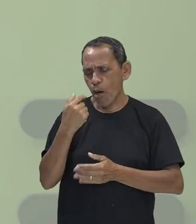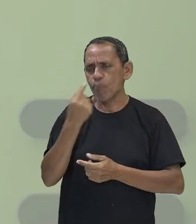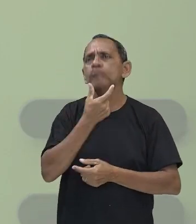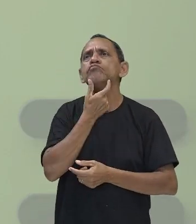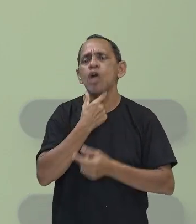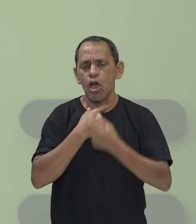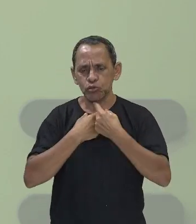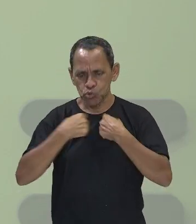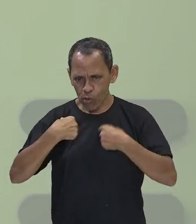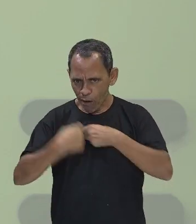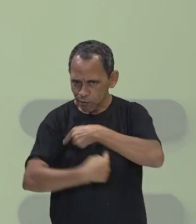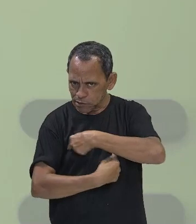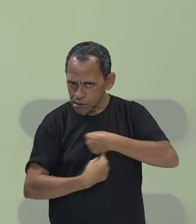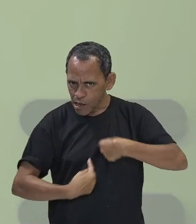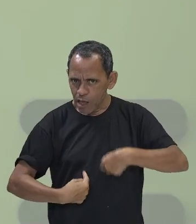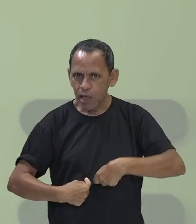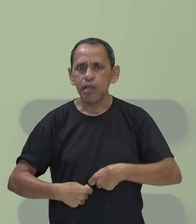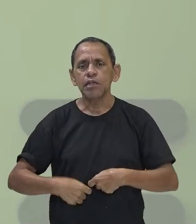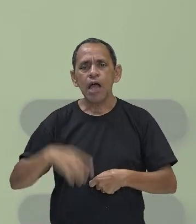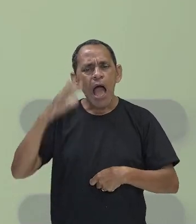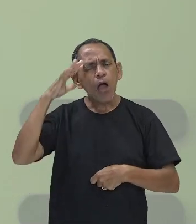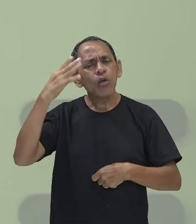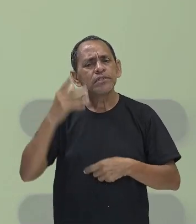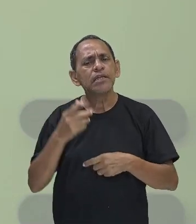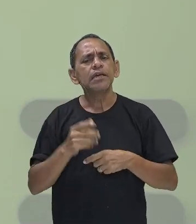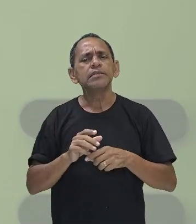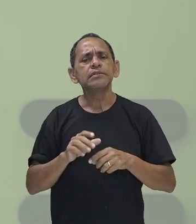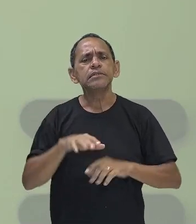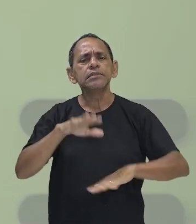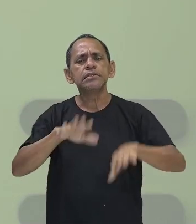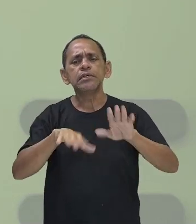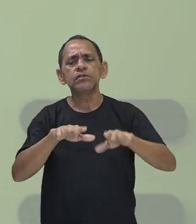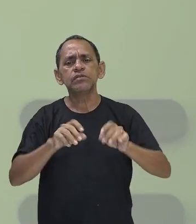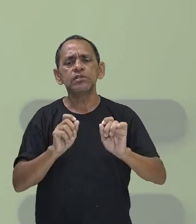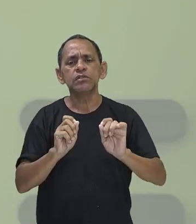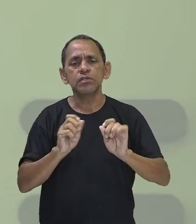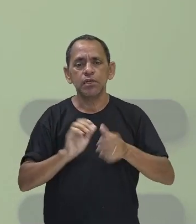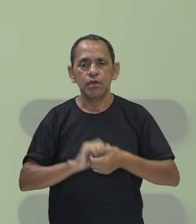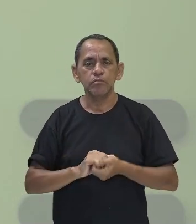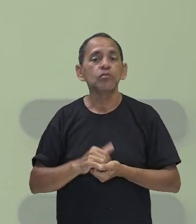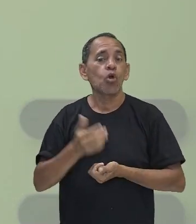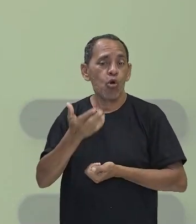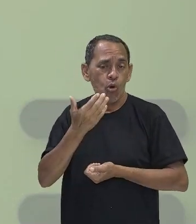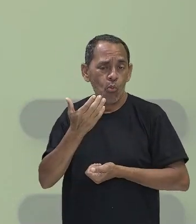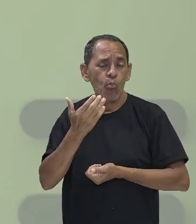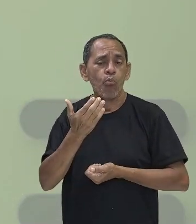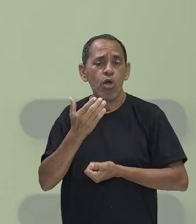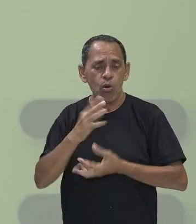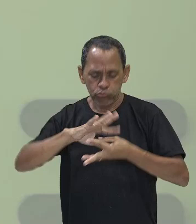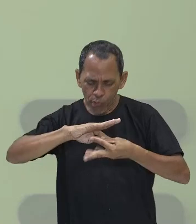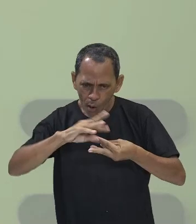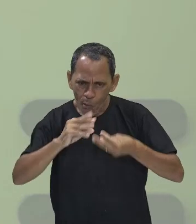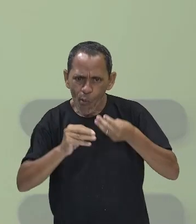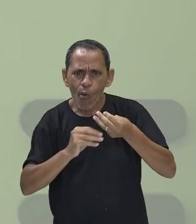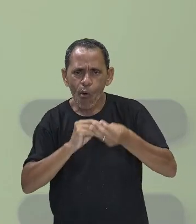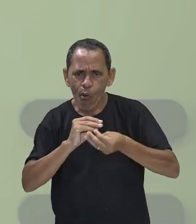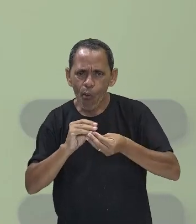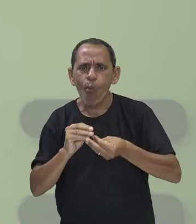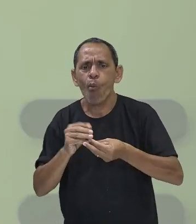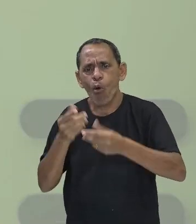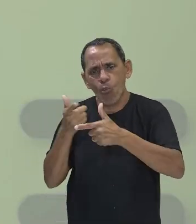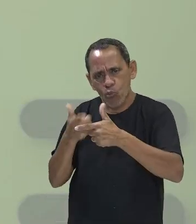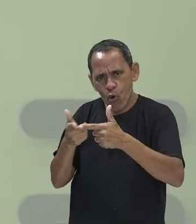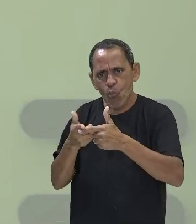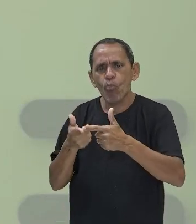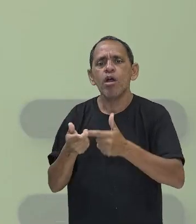Porque acontece às vezes de nós nos alimentarmos de uma substância já contaminada, de um componente